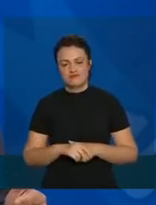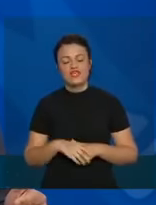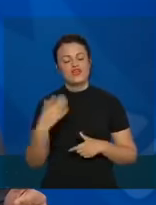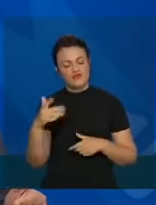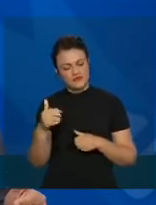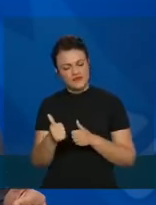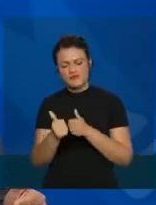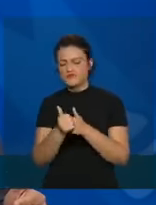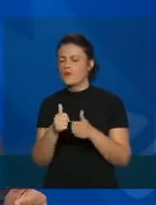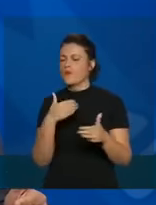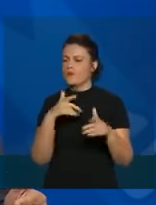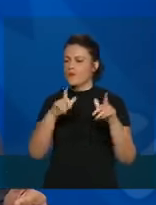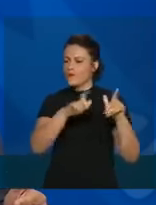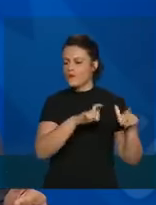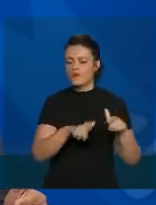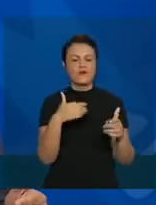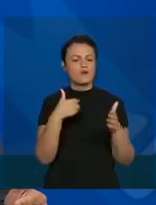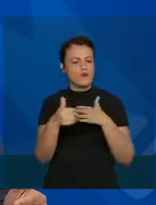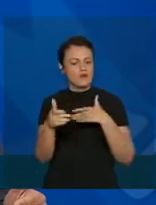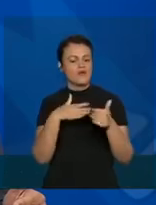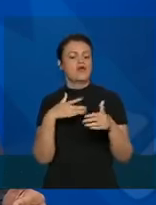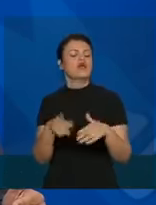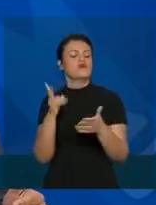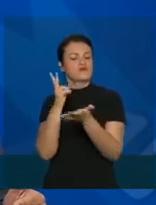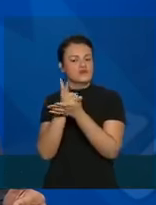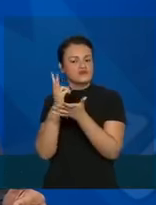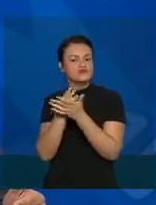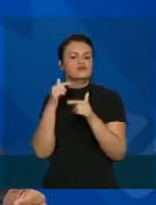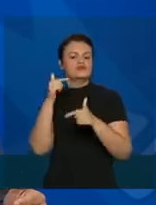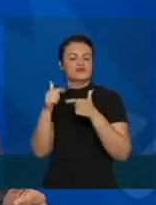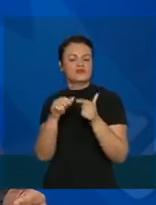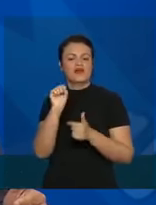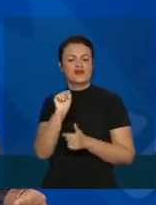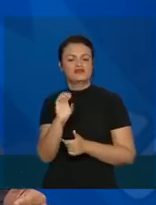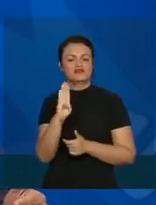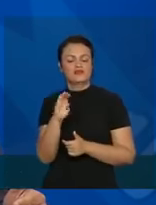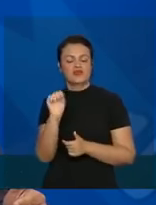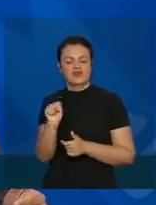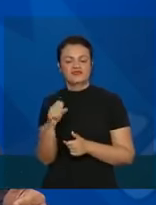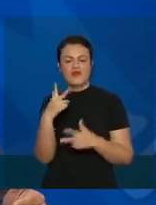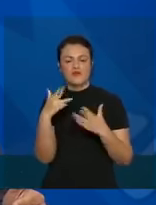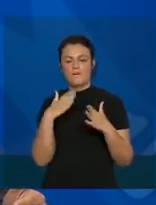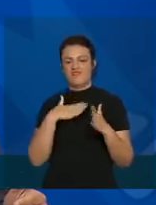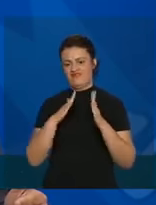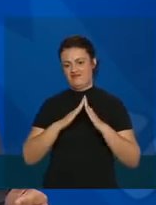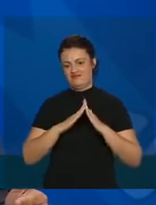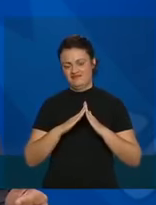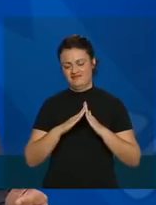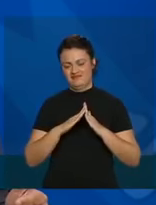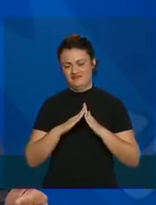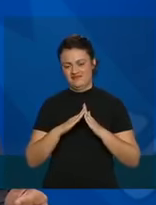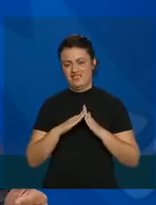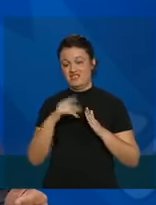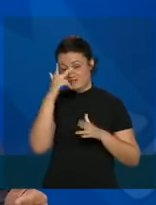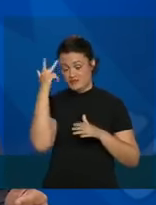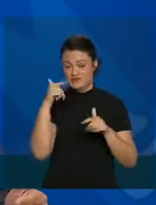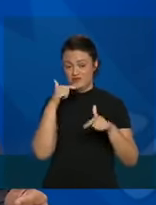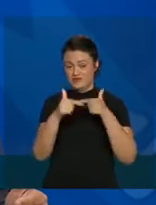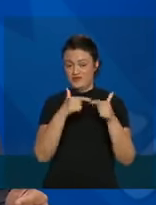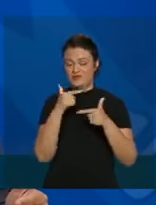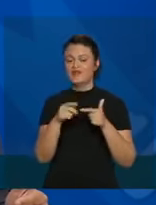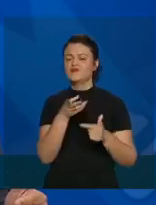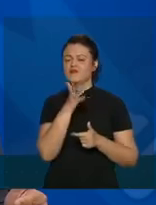estarei aonde eu estiver, eu faço parte da SVS. A SVS é minha casa e as pessoas com quem eu trabalho